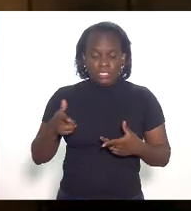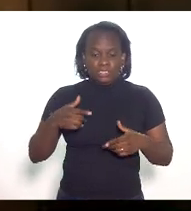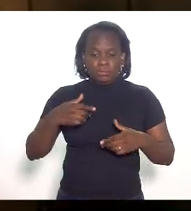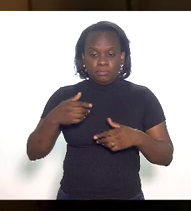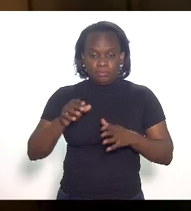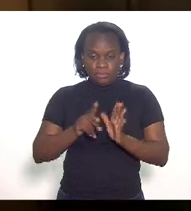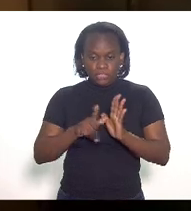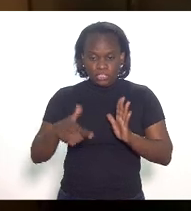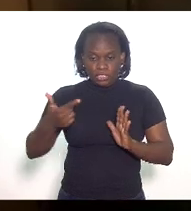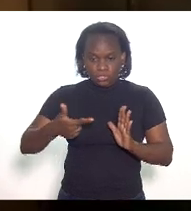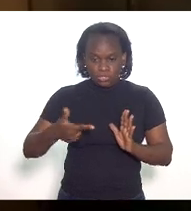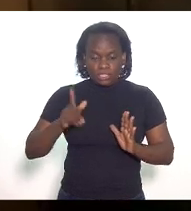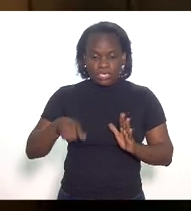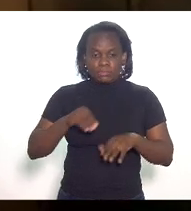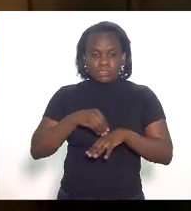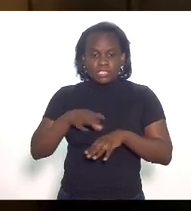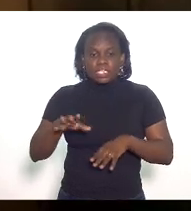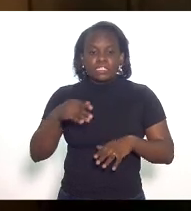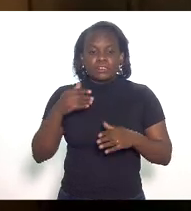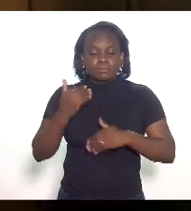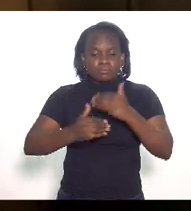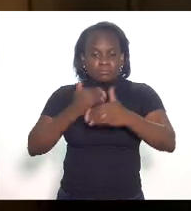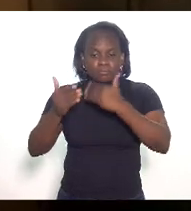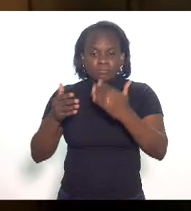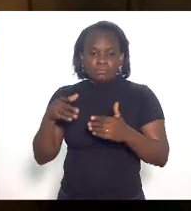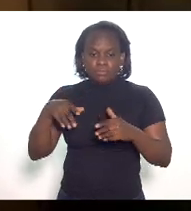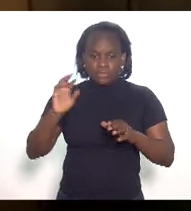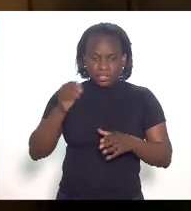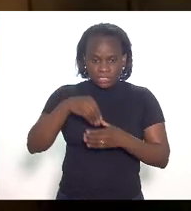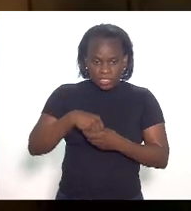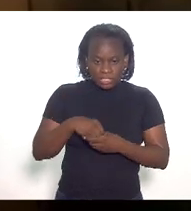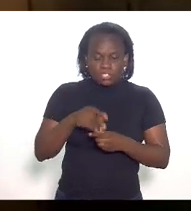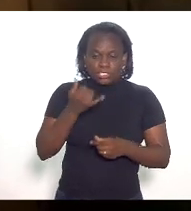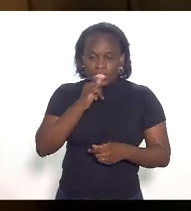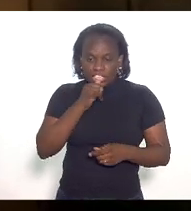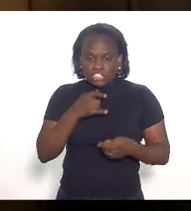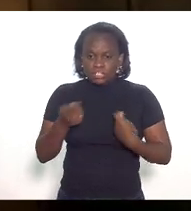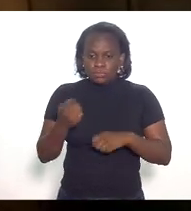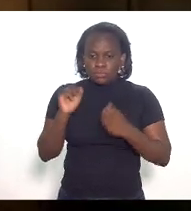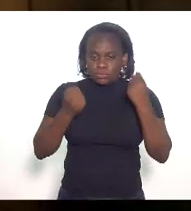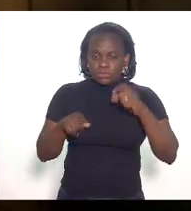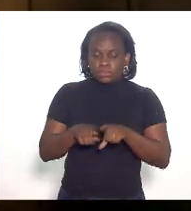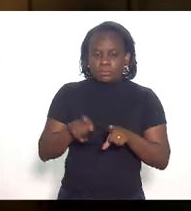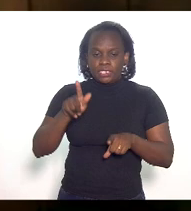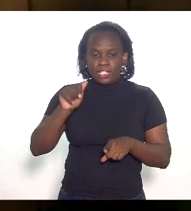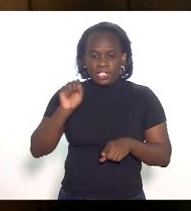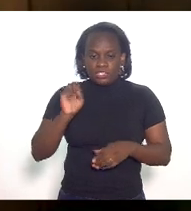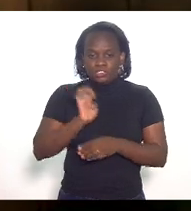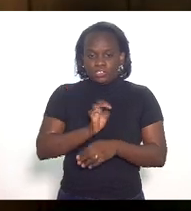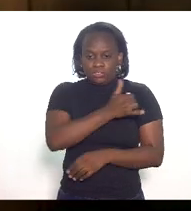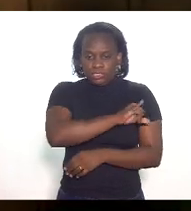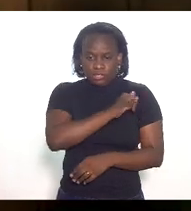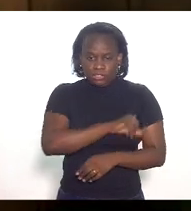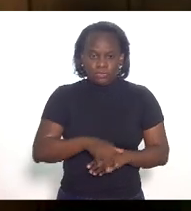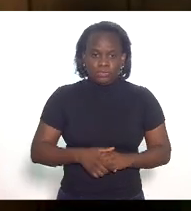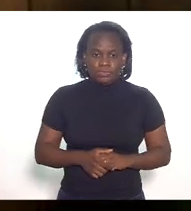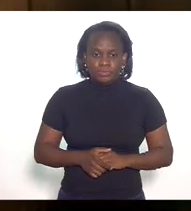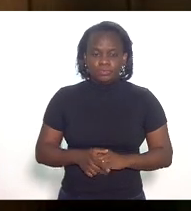projeto de lei é uma mensagem desenvolver tanto o mercado de geração de energia quanto de gás natural no estado do Rio de Janeiro